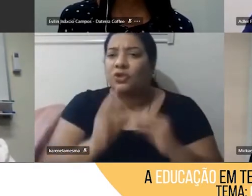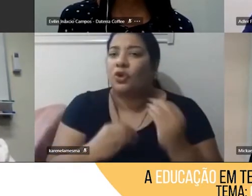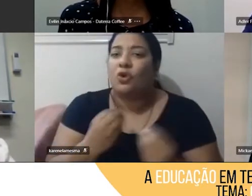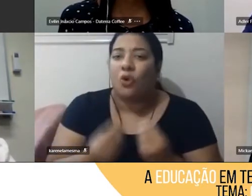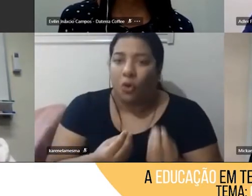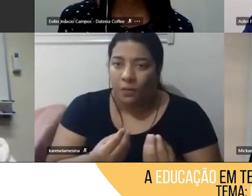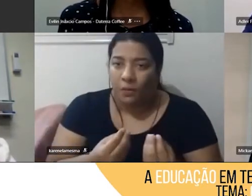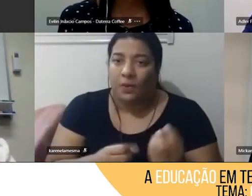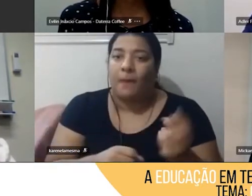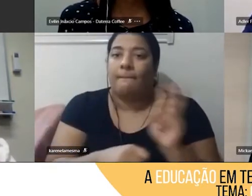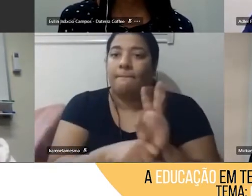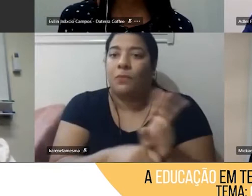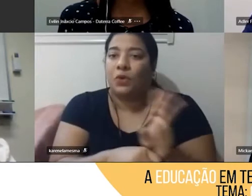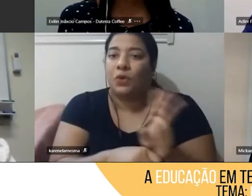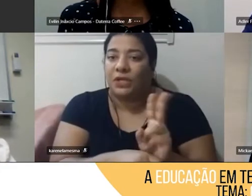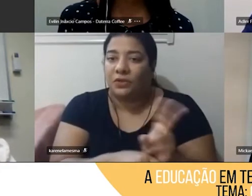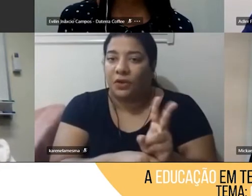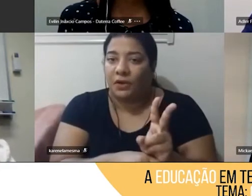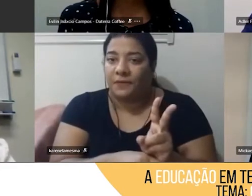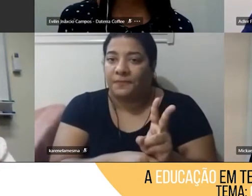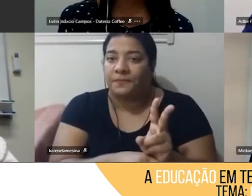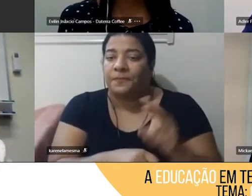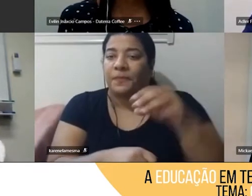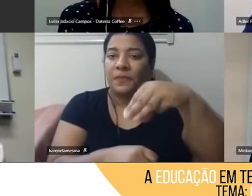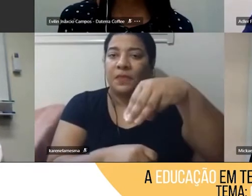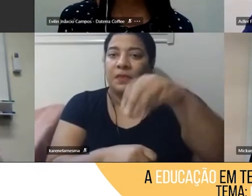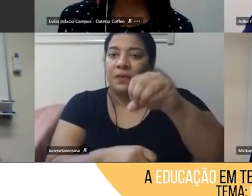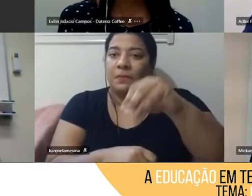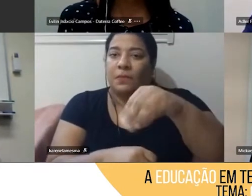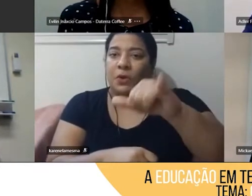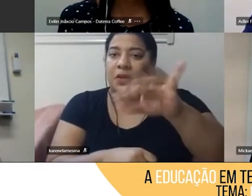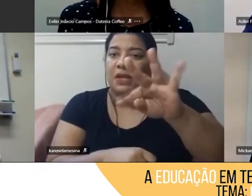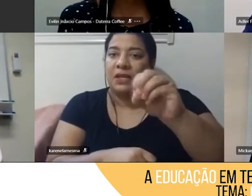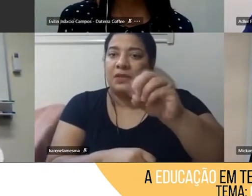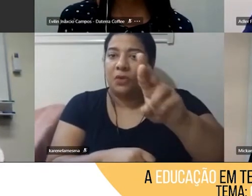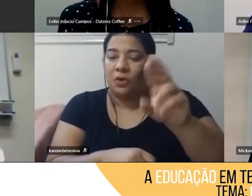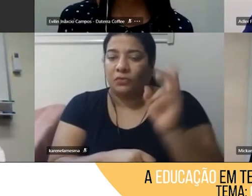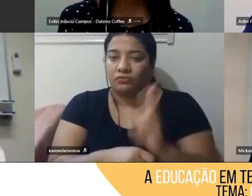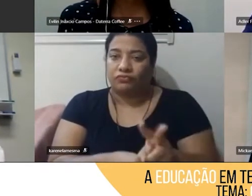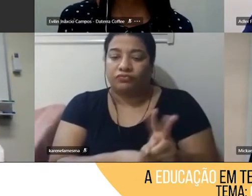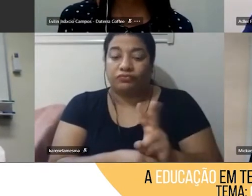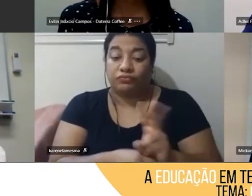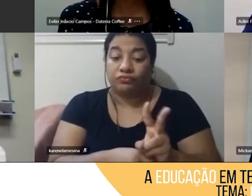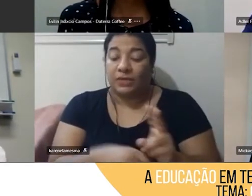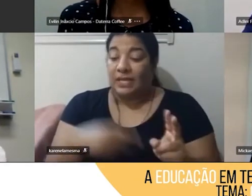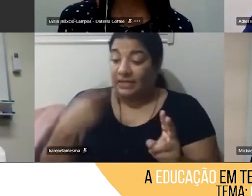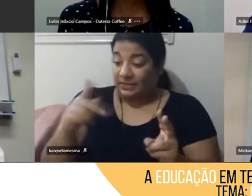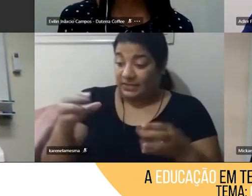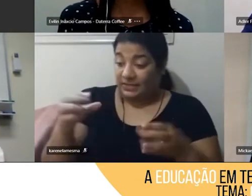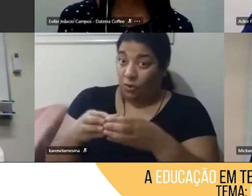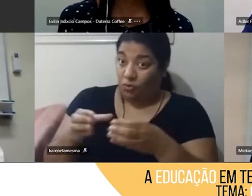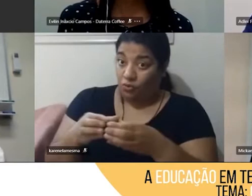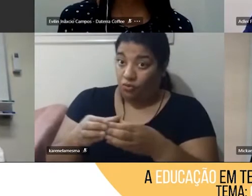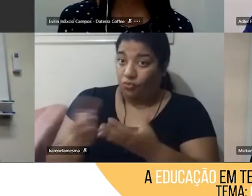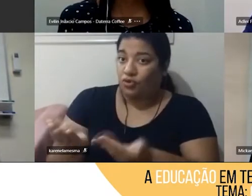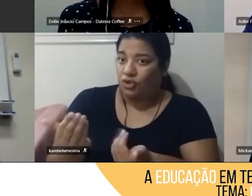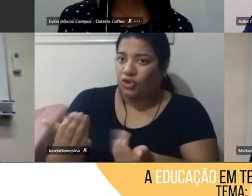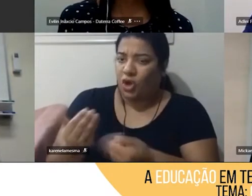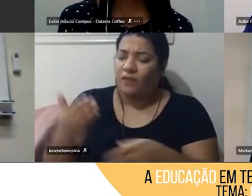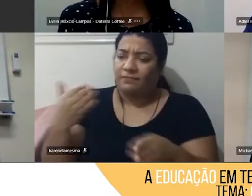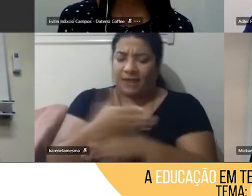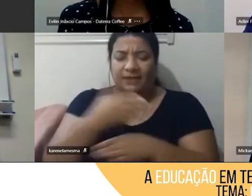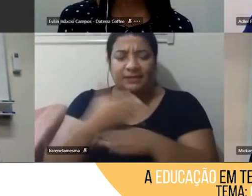então, se vocês tiverem um grupo de jovens que é mais engajado, que é mais participativo,